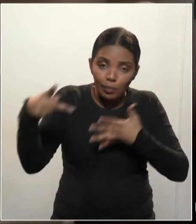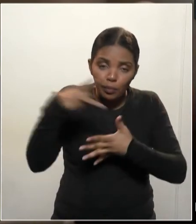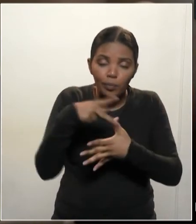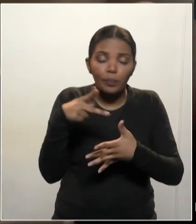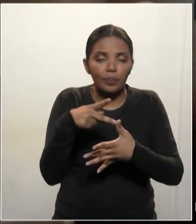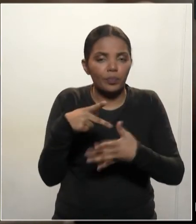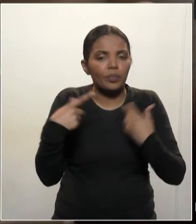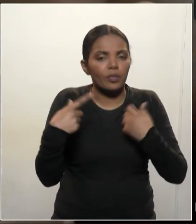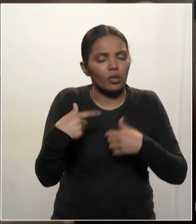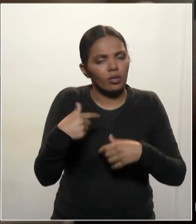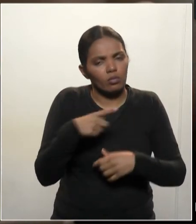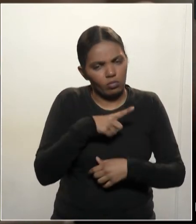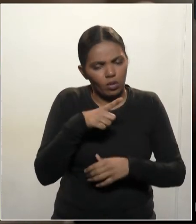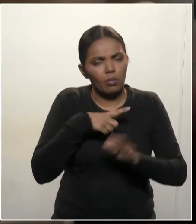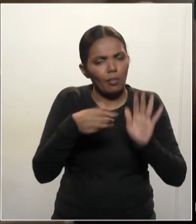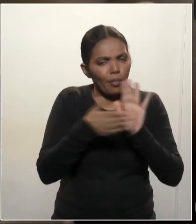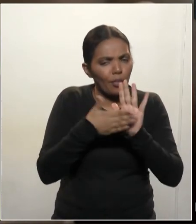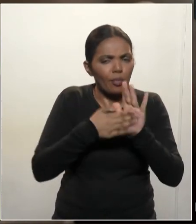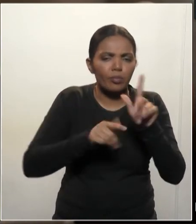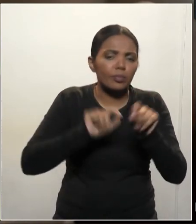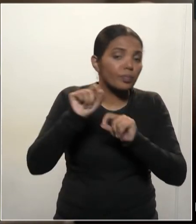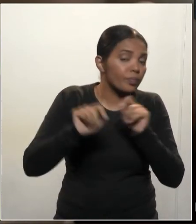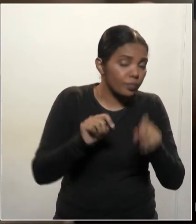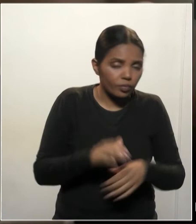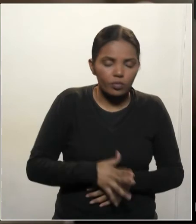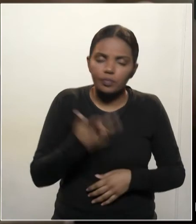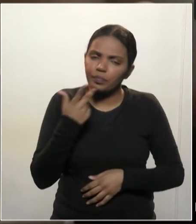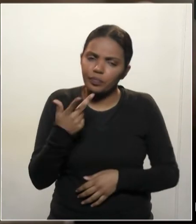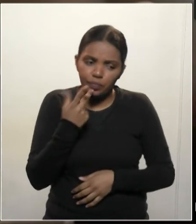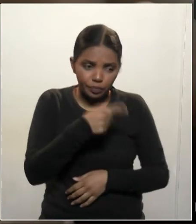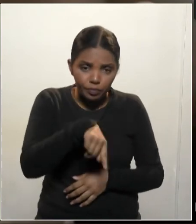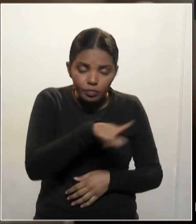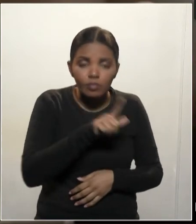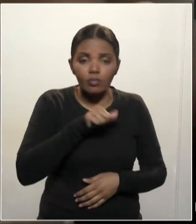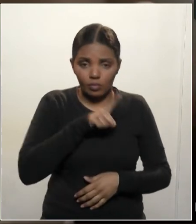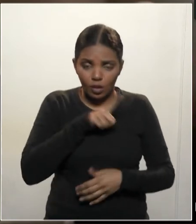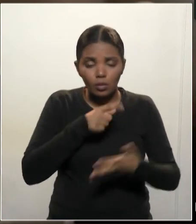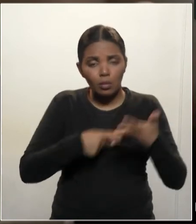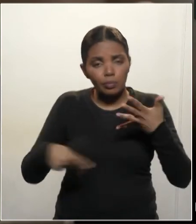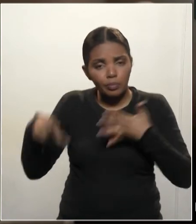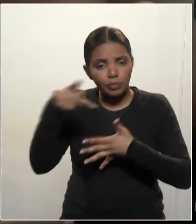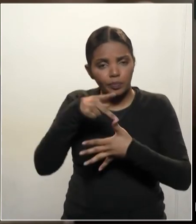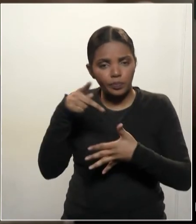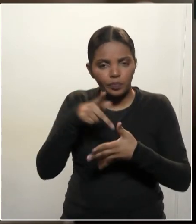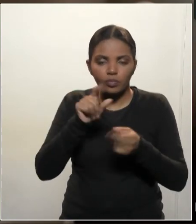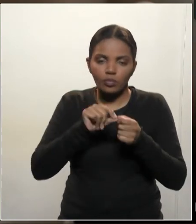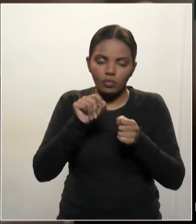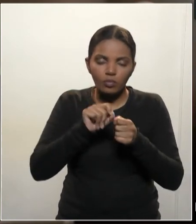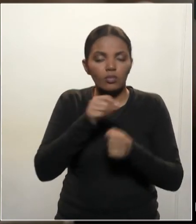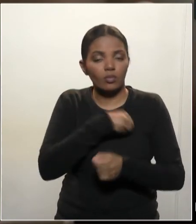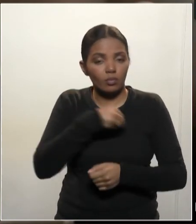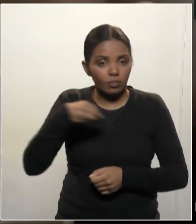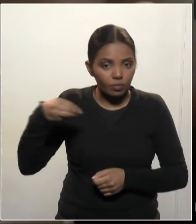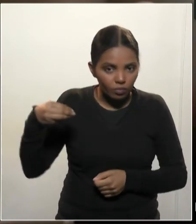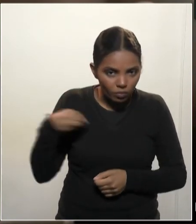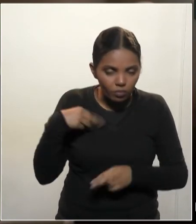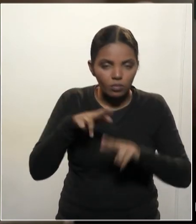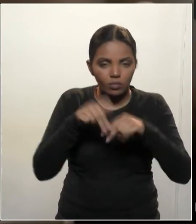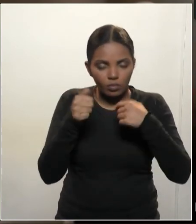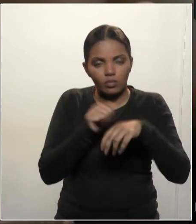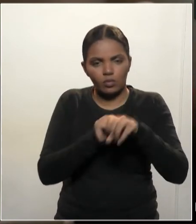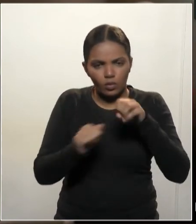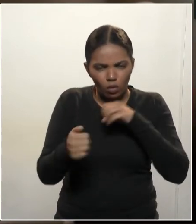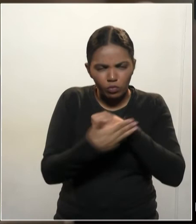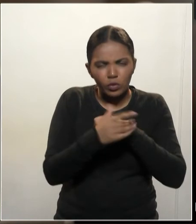consideradas essenciais. A proposta é oferecer a eles tratamento prioritário na realização de testes de diagnóstico de